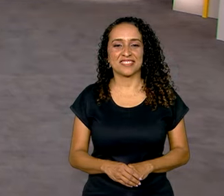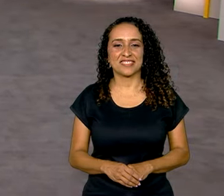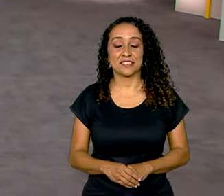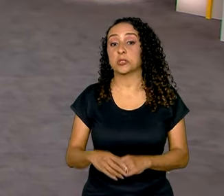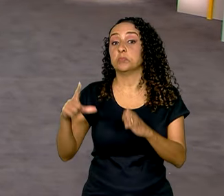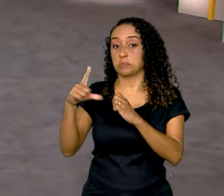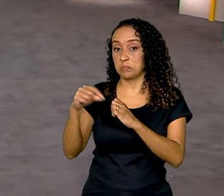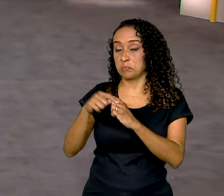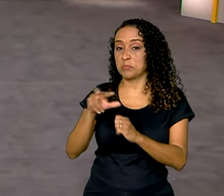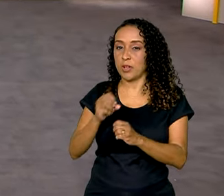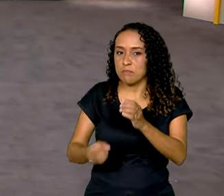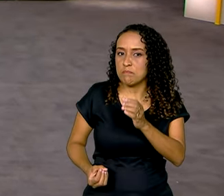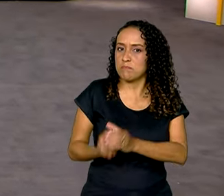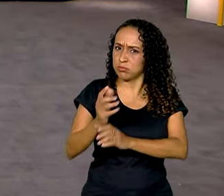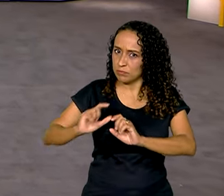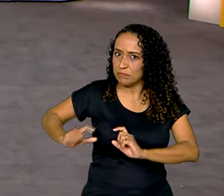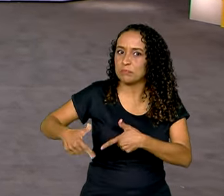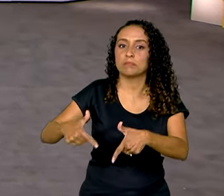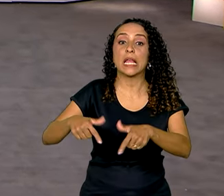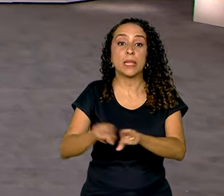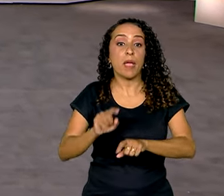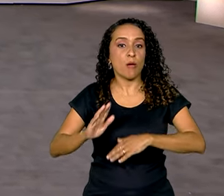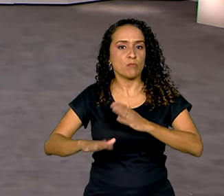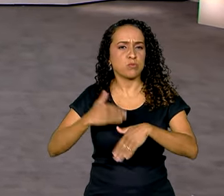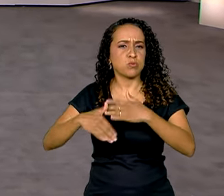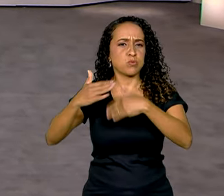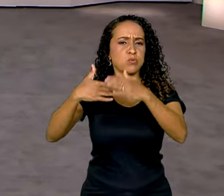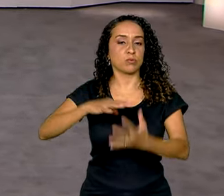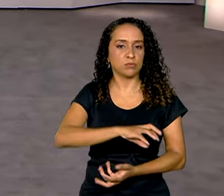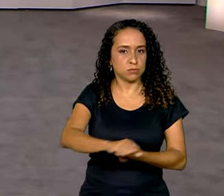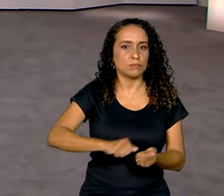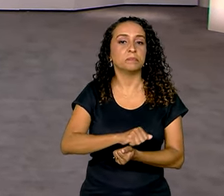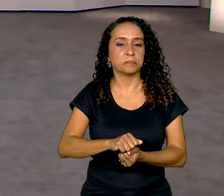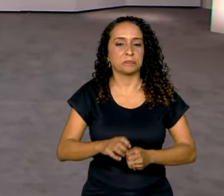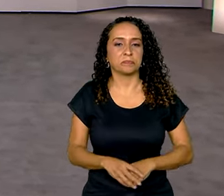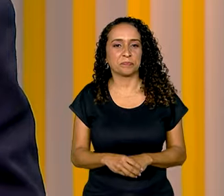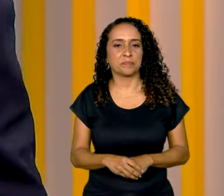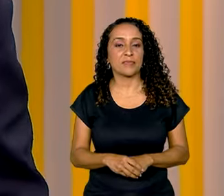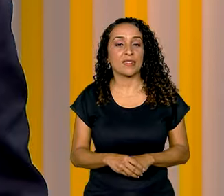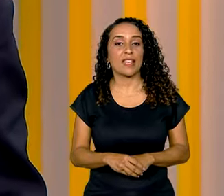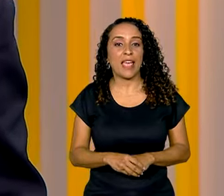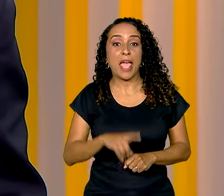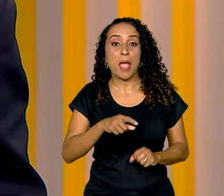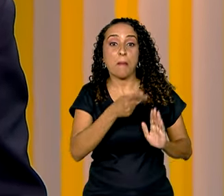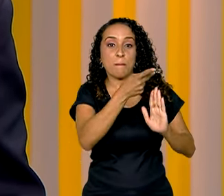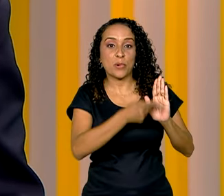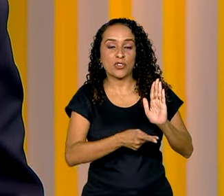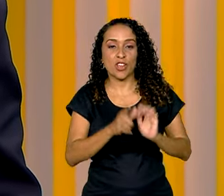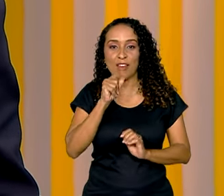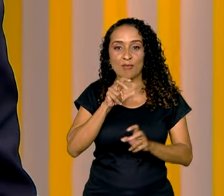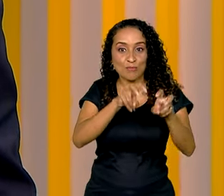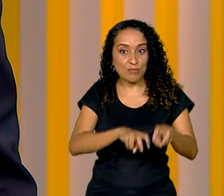Um empreendimento que vai trazer muitos empregos e acelerar o desenvolvimento sustentável. Esse é o projeto